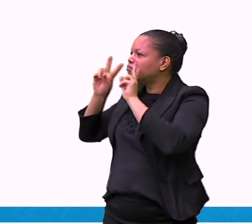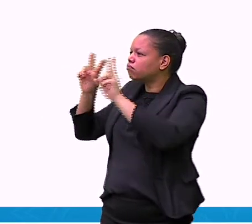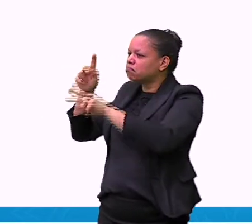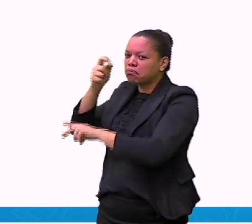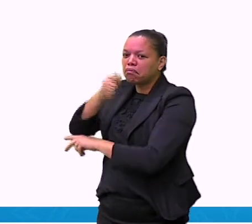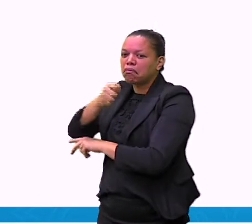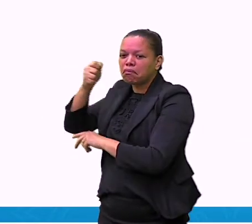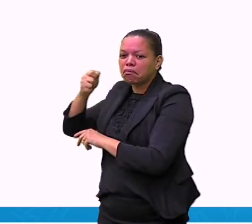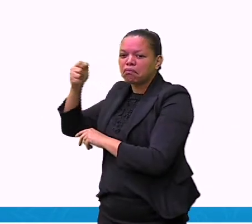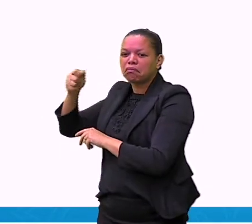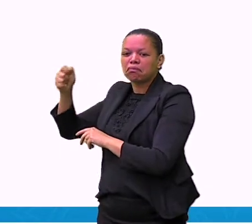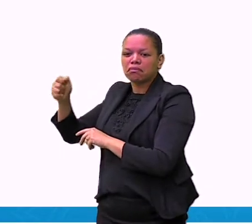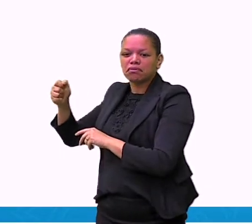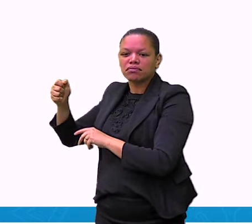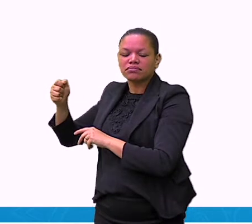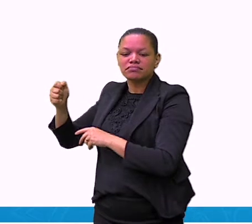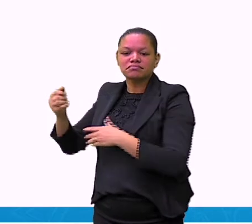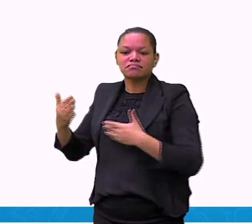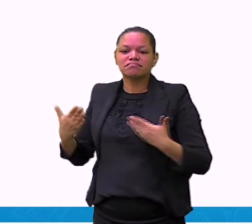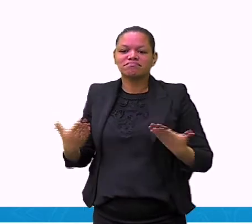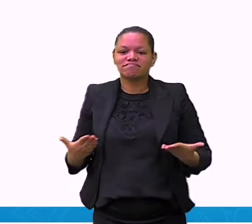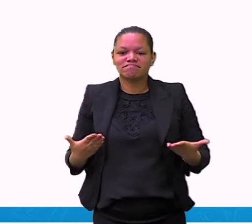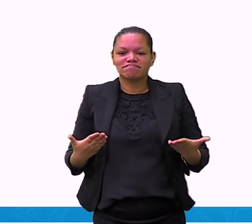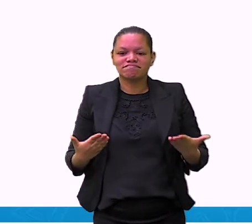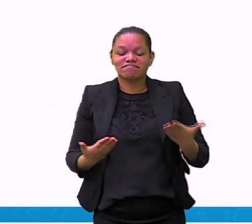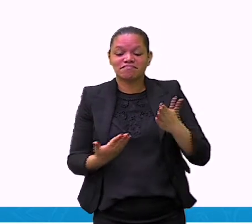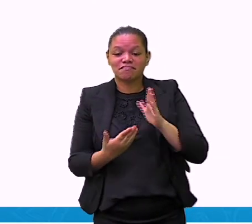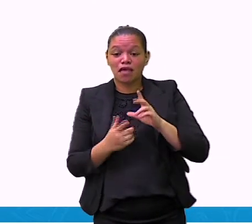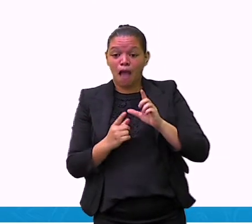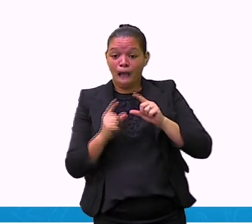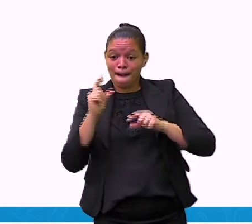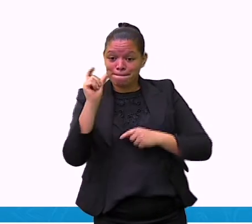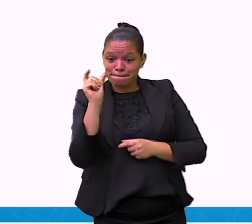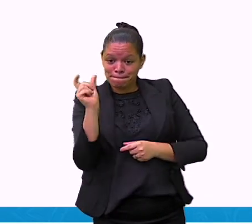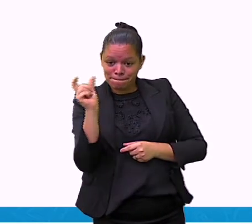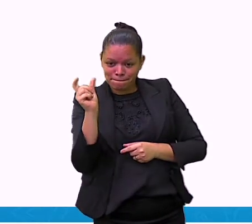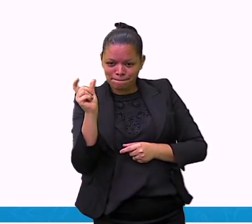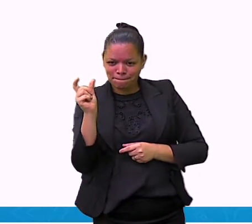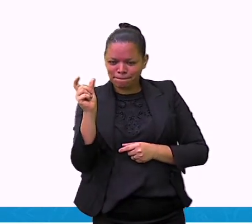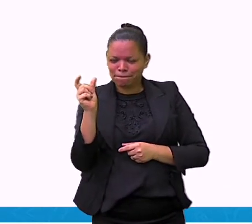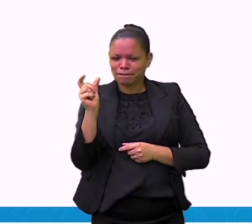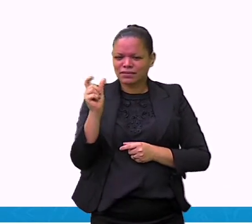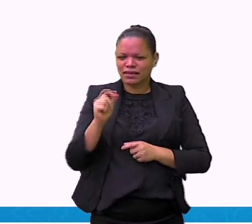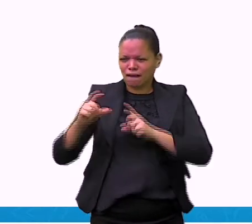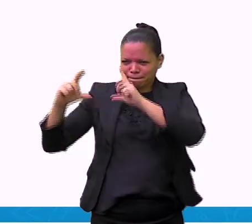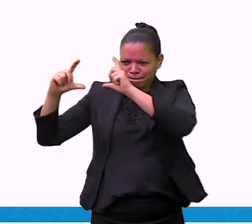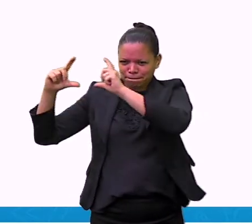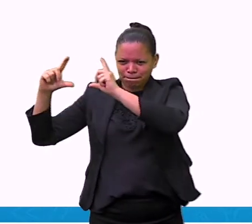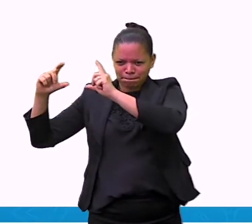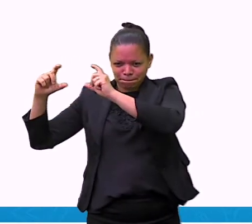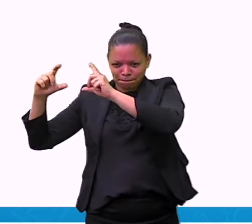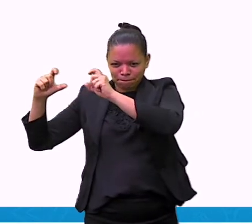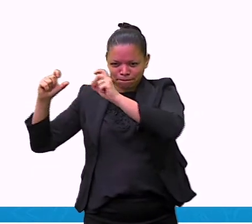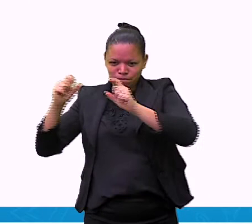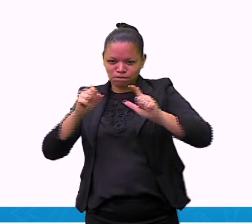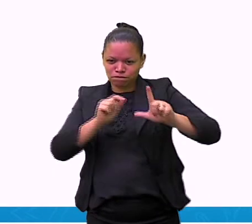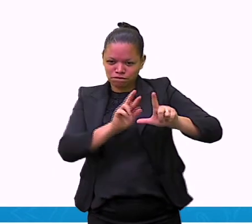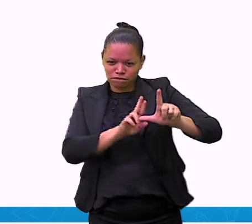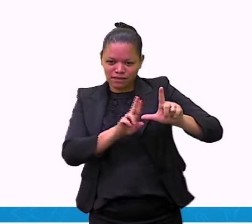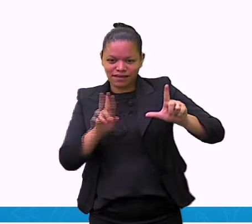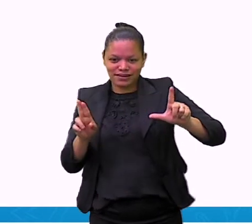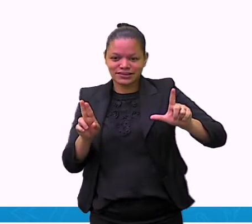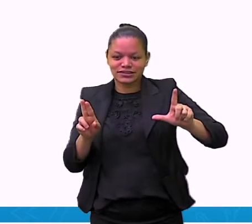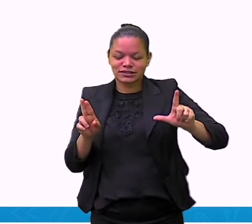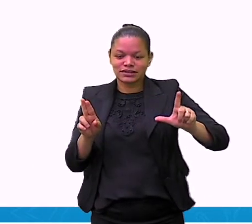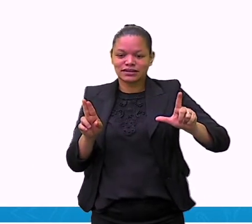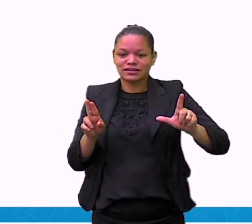Então, quando nós falamos na palavra fotolegenda, ela nos remete, não nos remete somente a